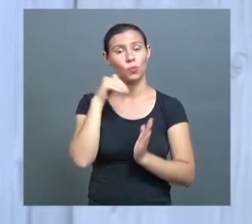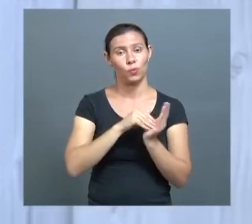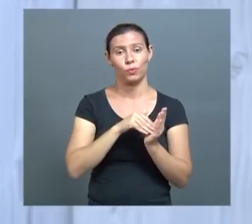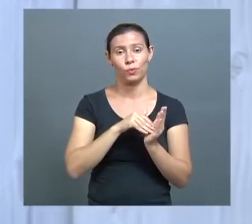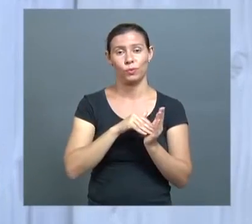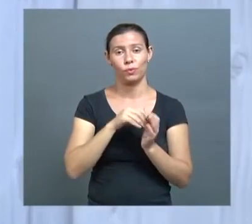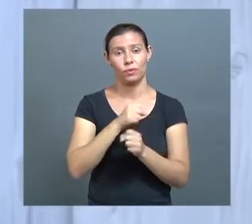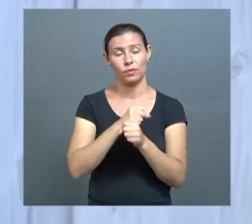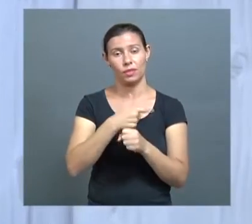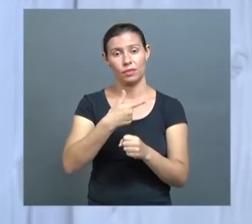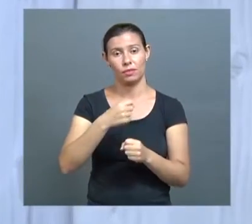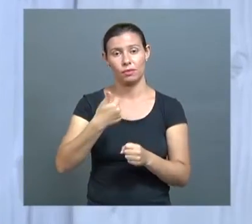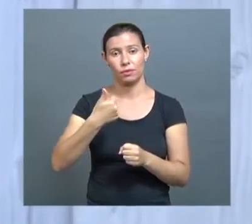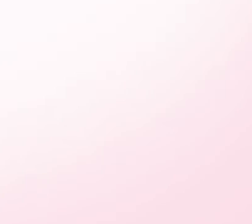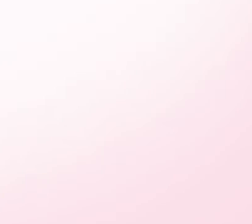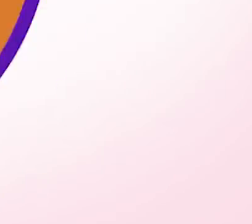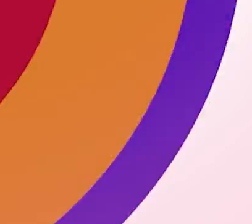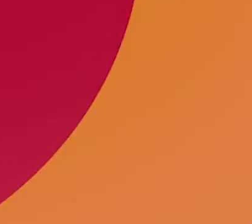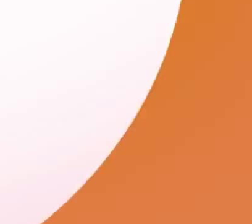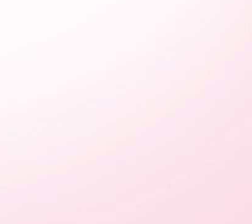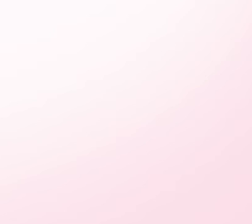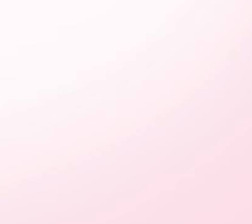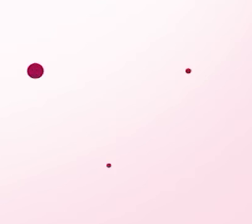coisa boa para fazer na cidade. Olha só.